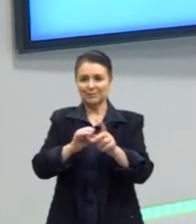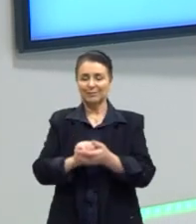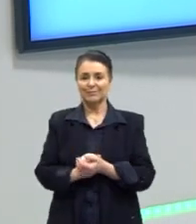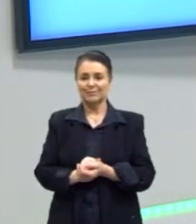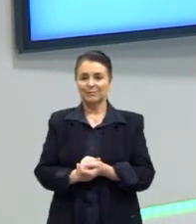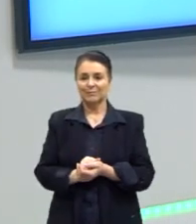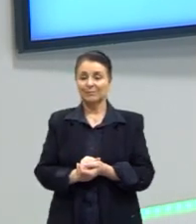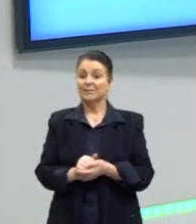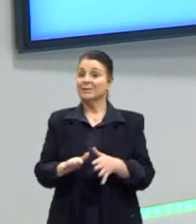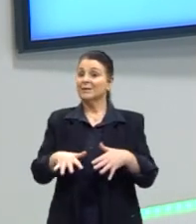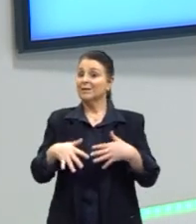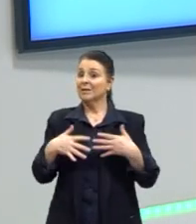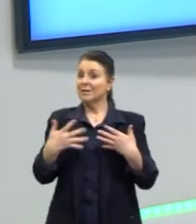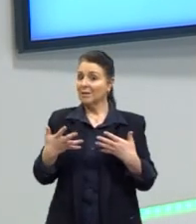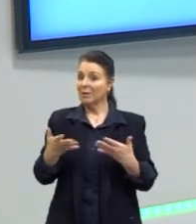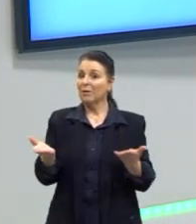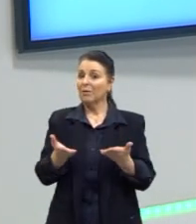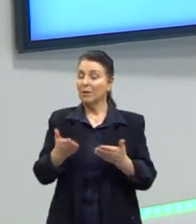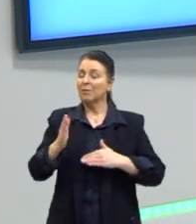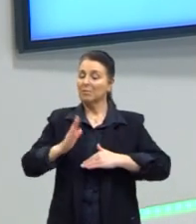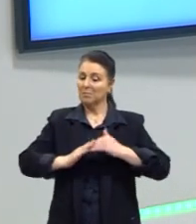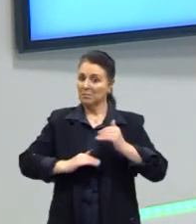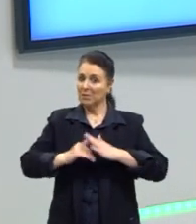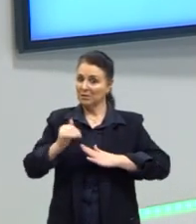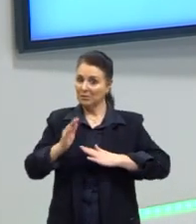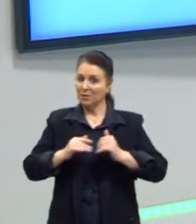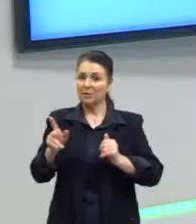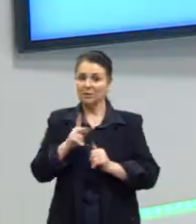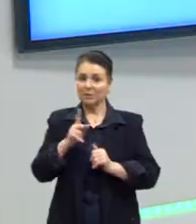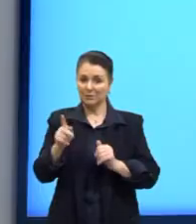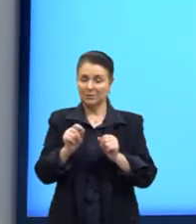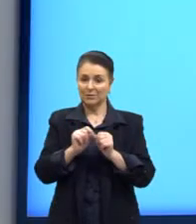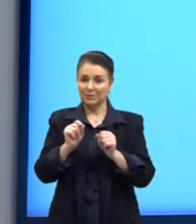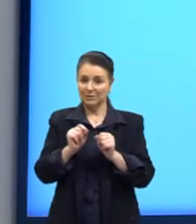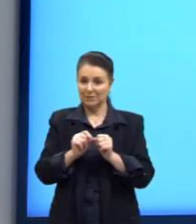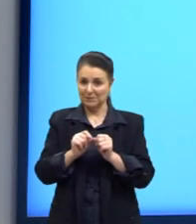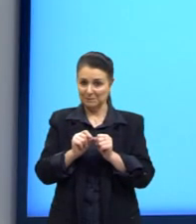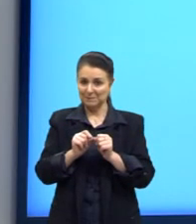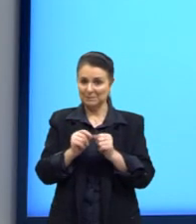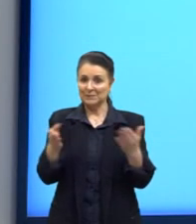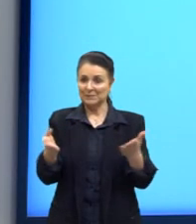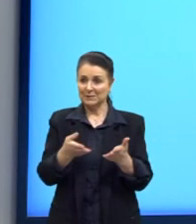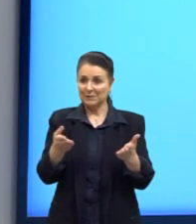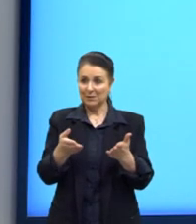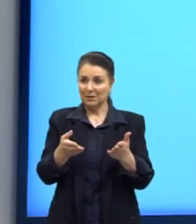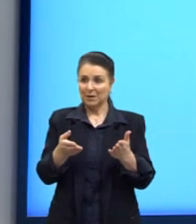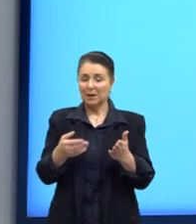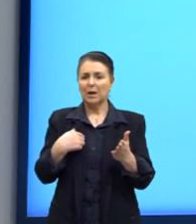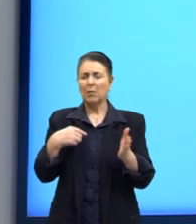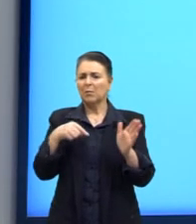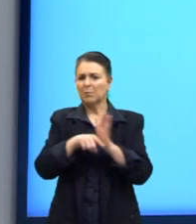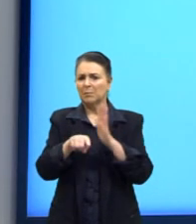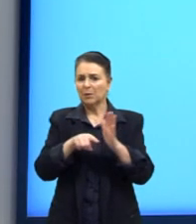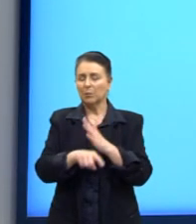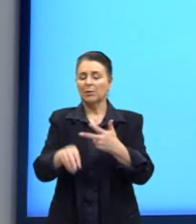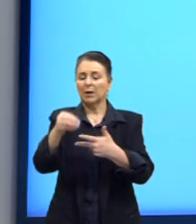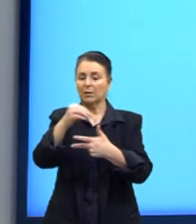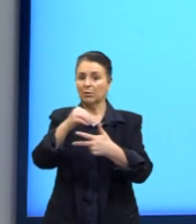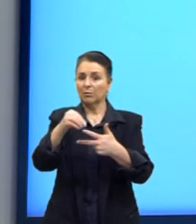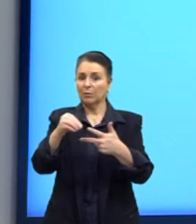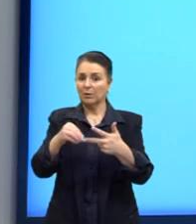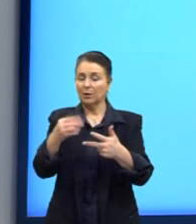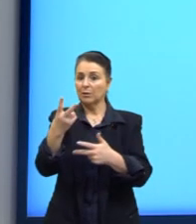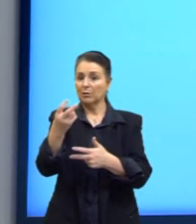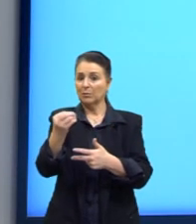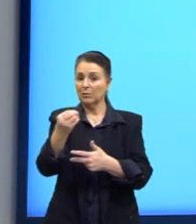Nada melhor, então, do que a gente praticar um pouco. Eu trouxe uma questão para a gente dar uma praticada. Essa questão, ela é do Enem, de